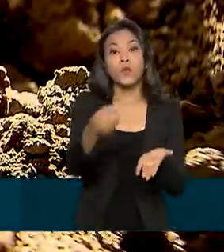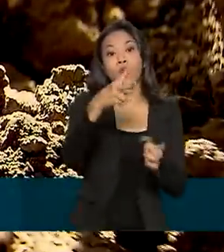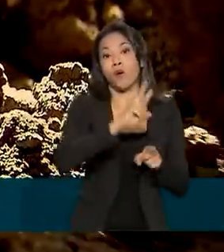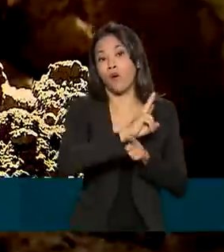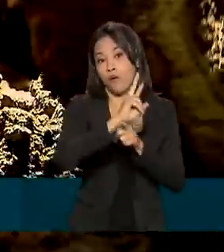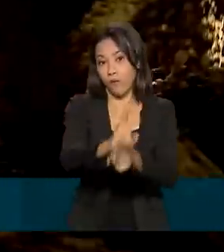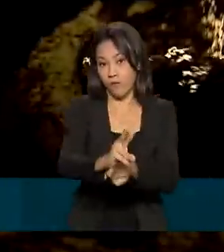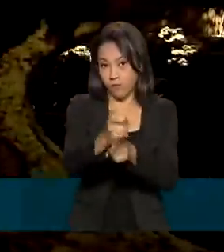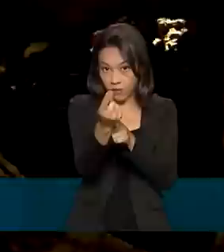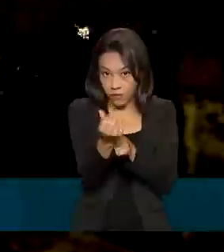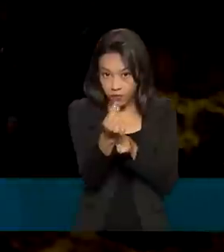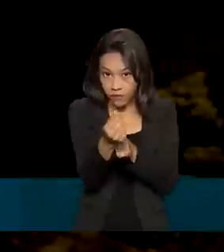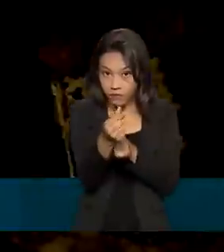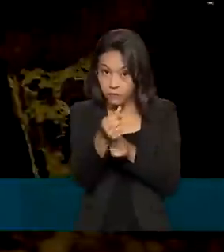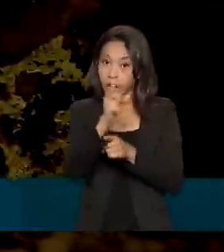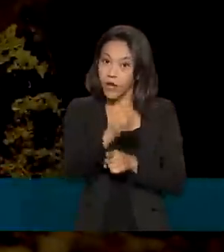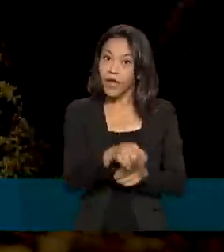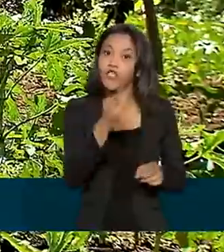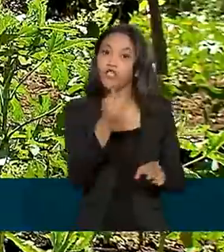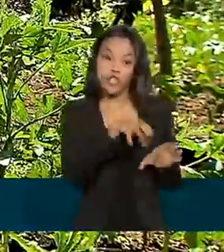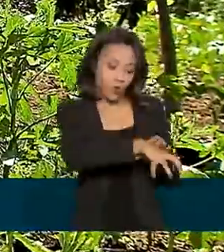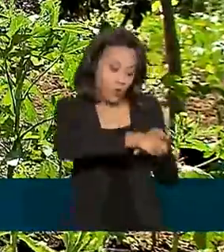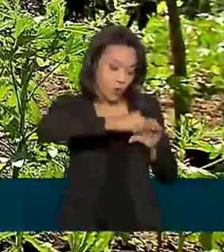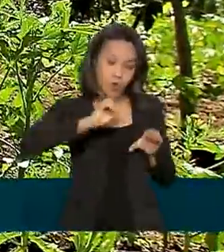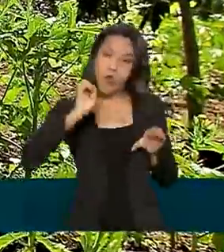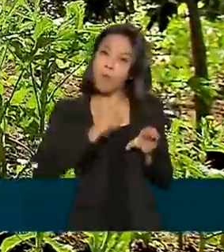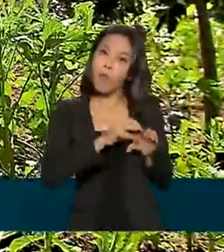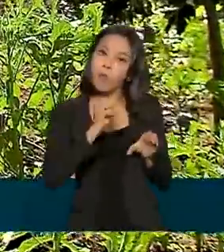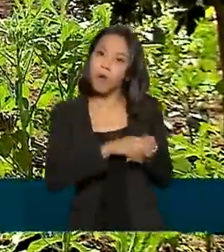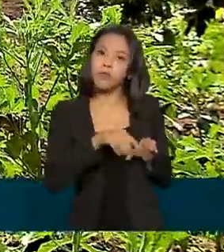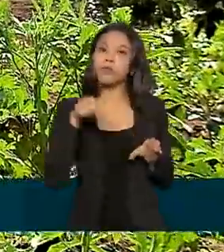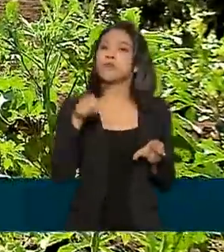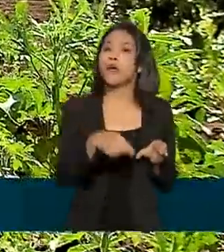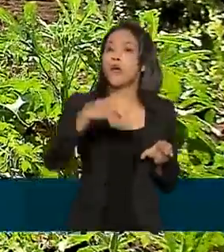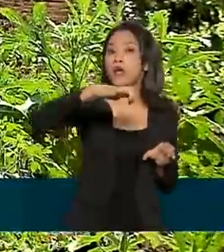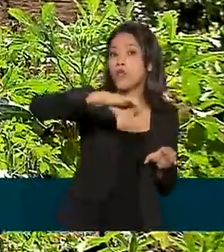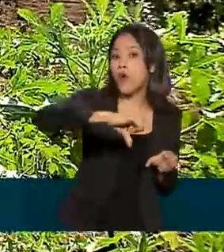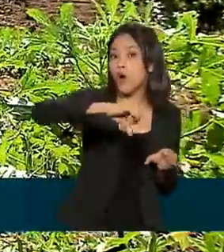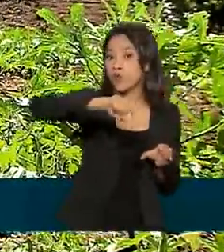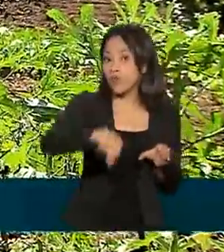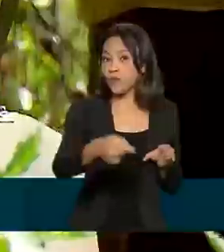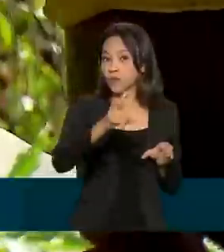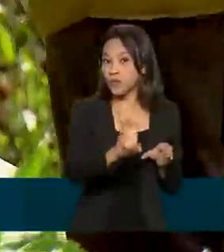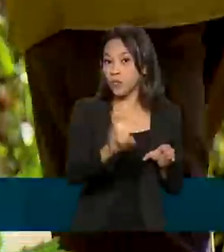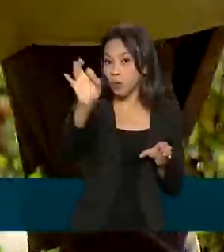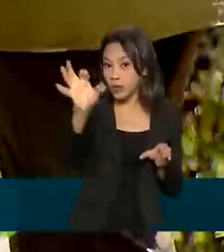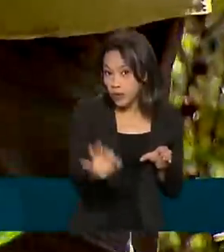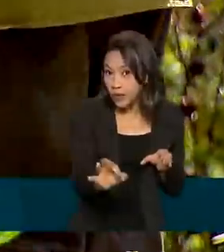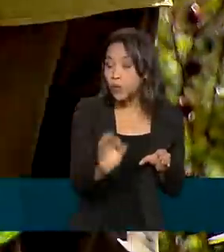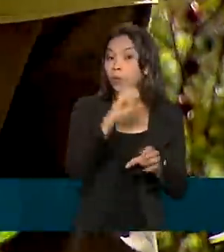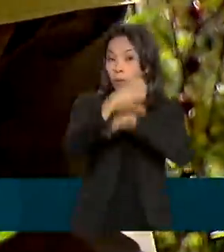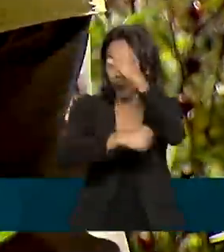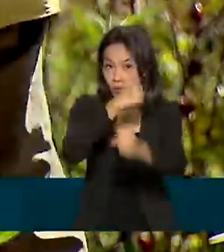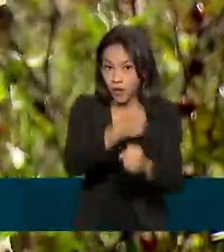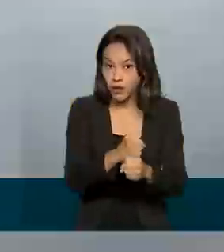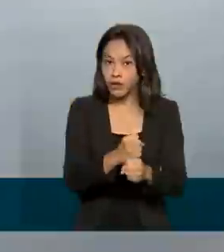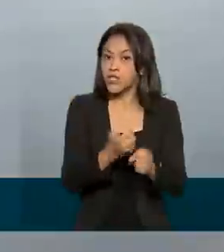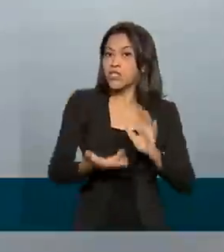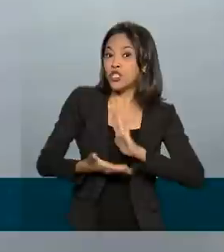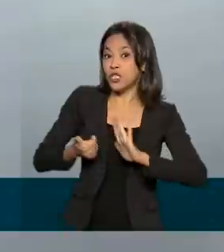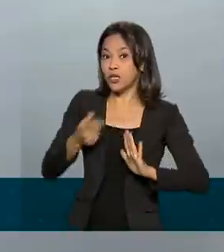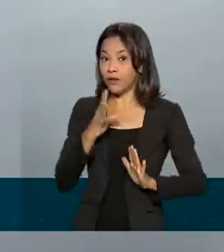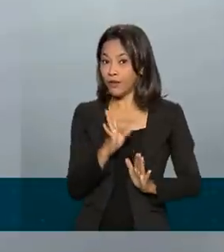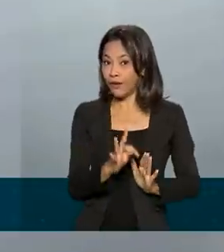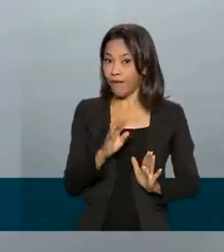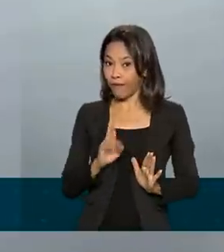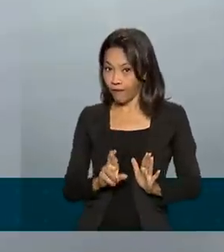financiamento com recursos da poupança. A taxa é de 9,5% ao ano, sem adição da TR. Nós